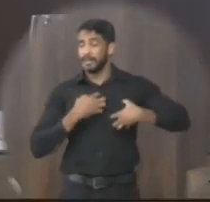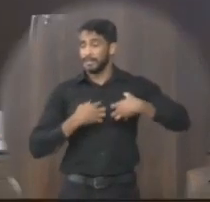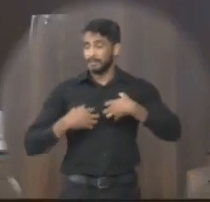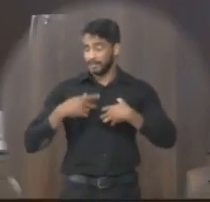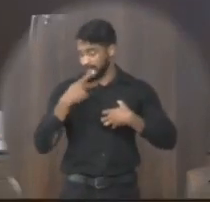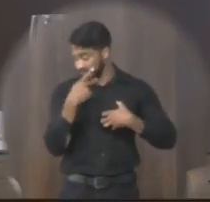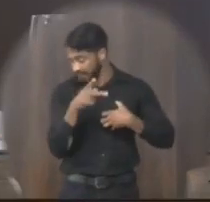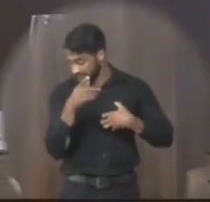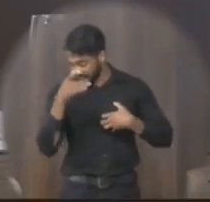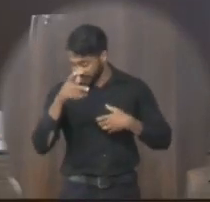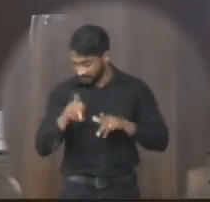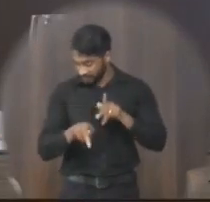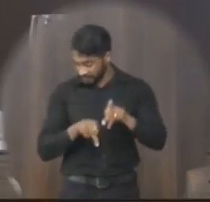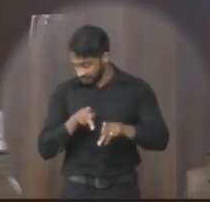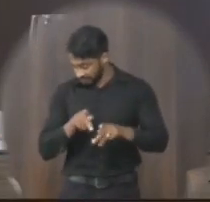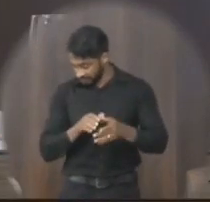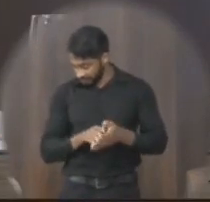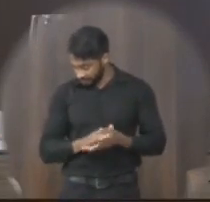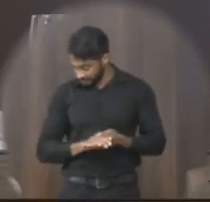reivindicações da nossa população